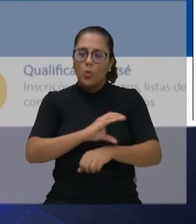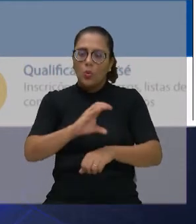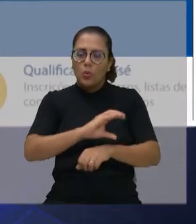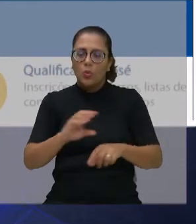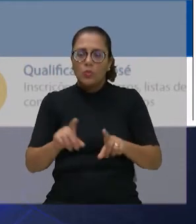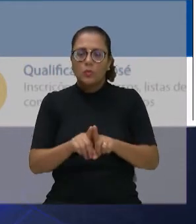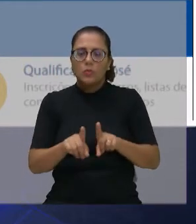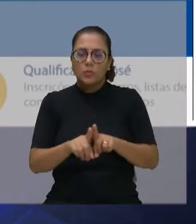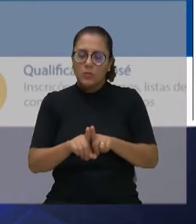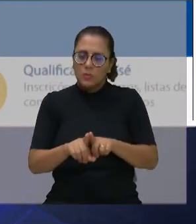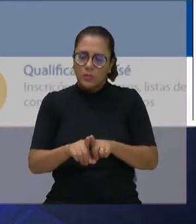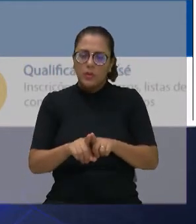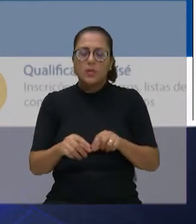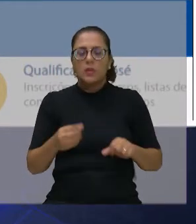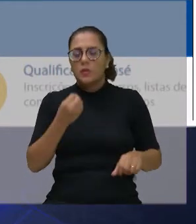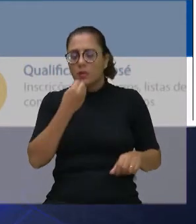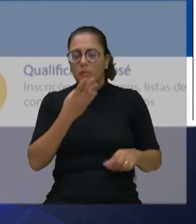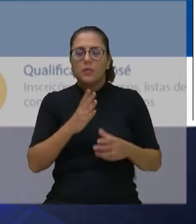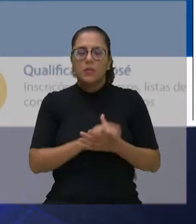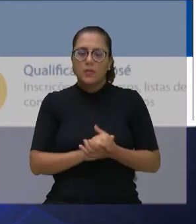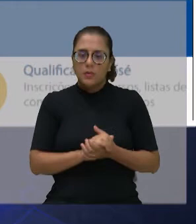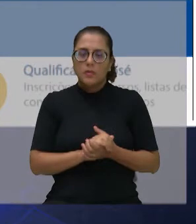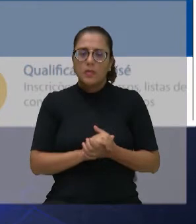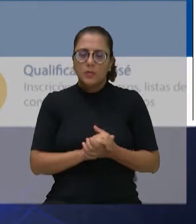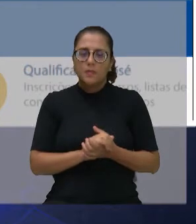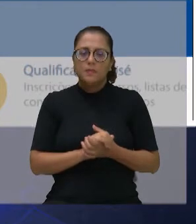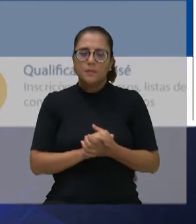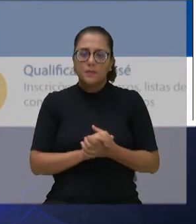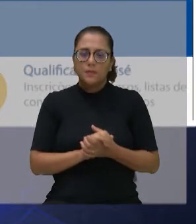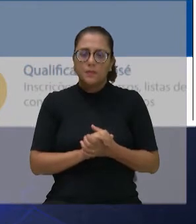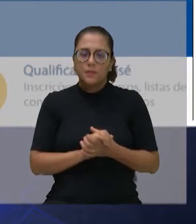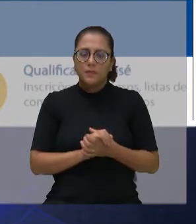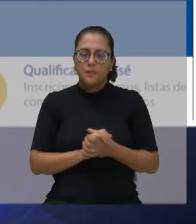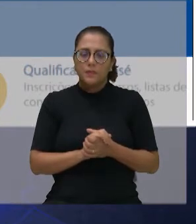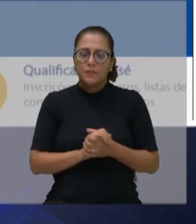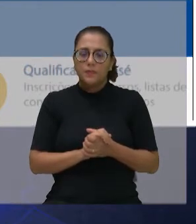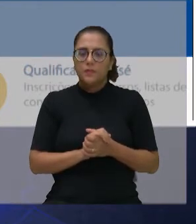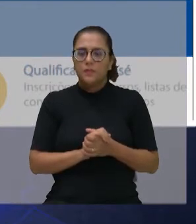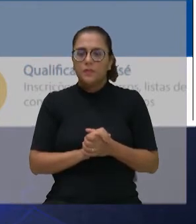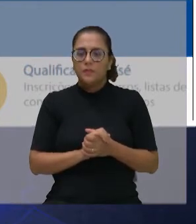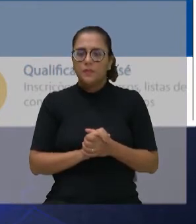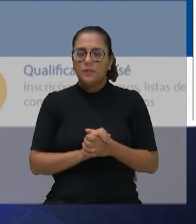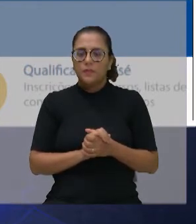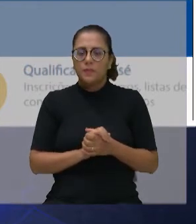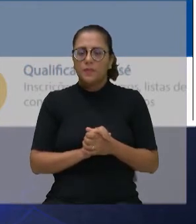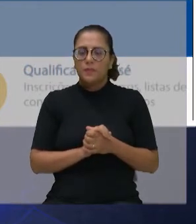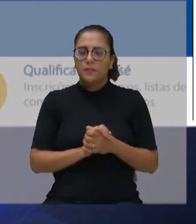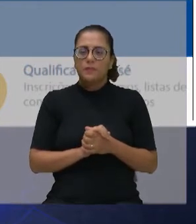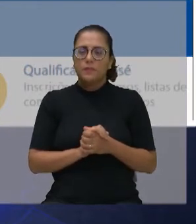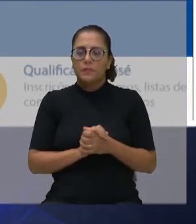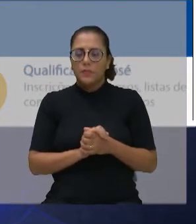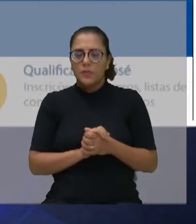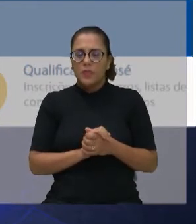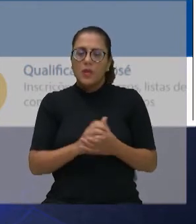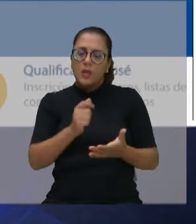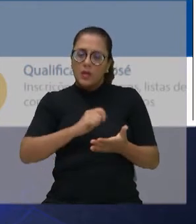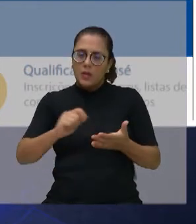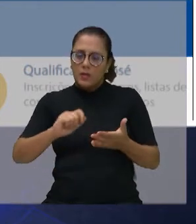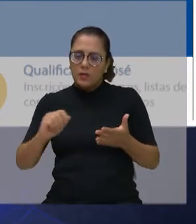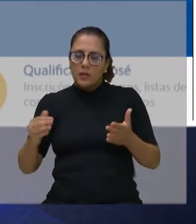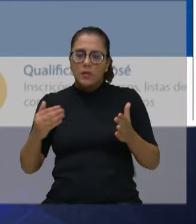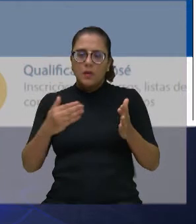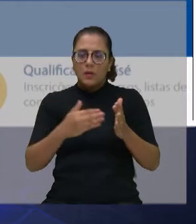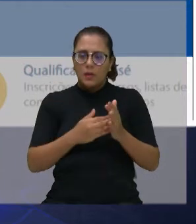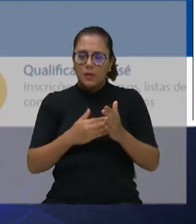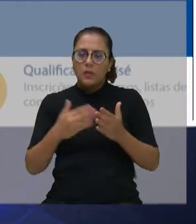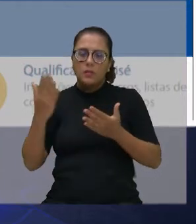com a saúde da terceira idade vai ser 50 horas. As inscrições vão até dia do cuidador